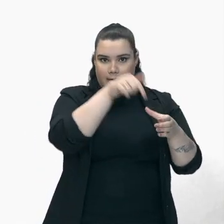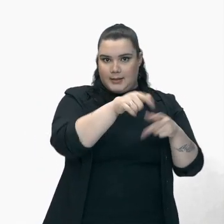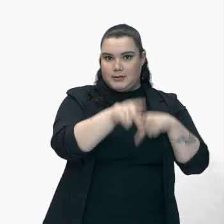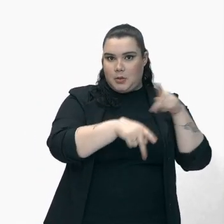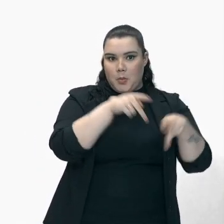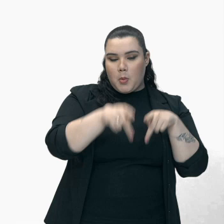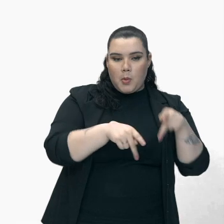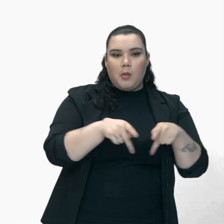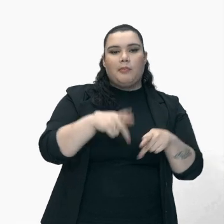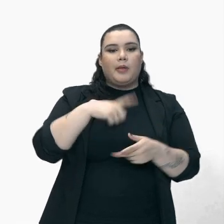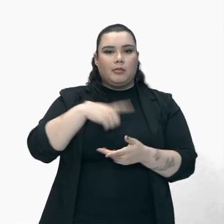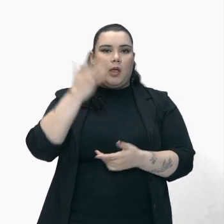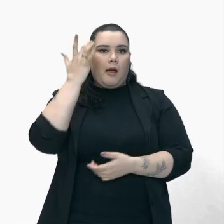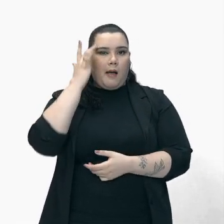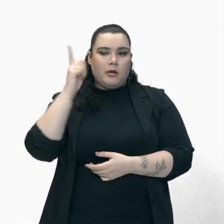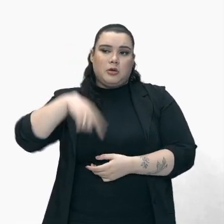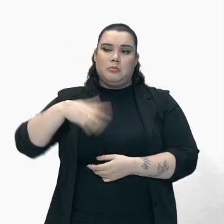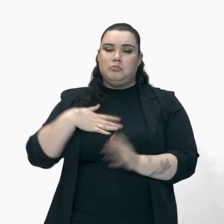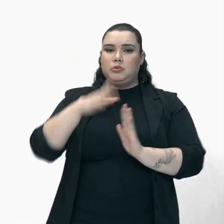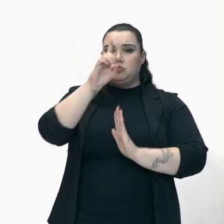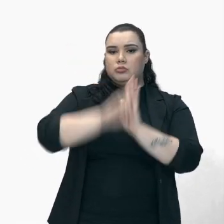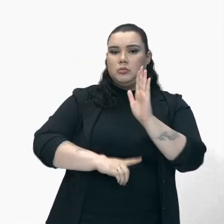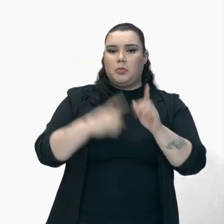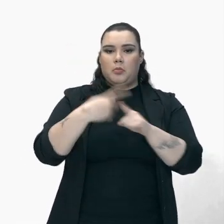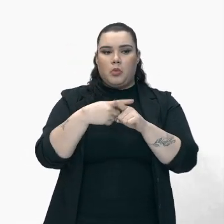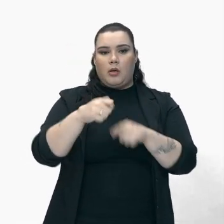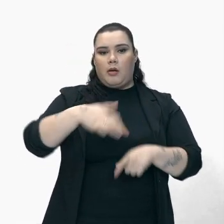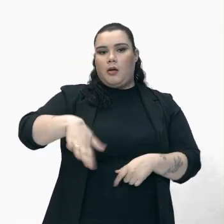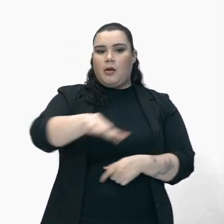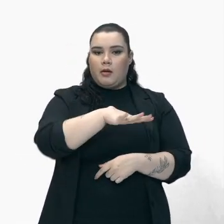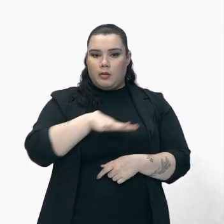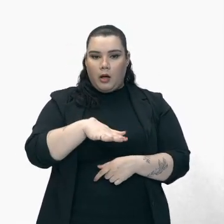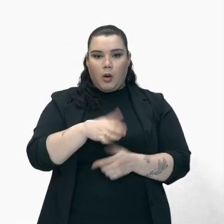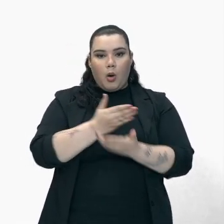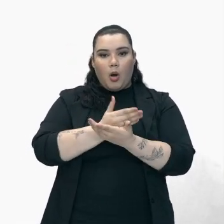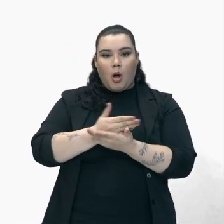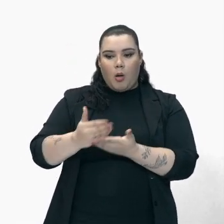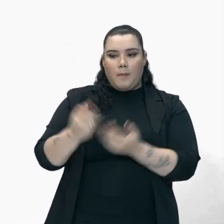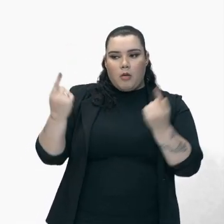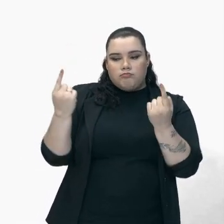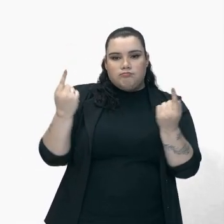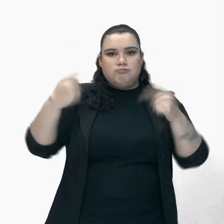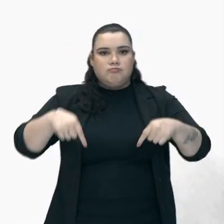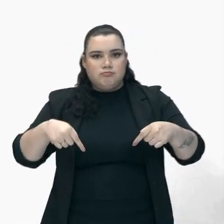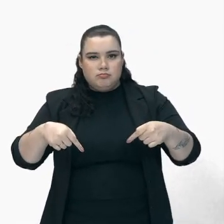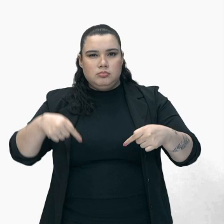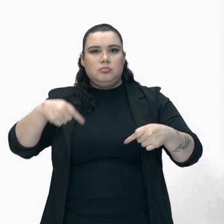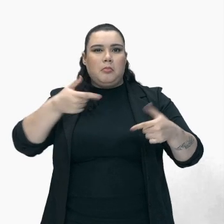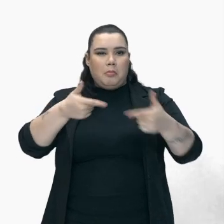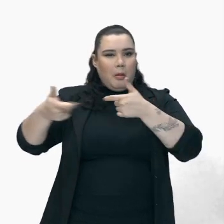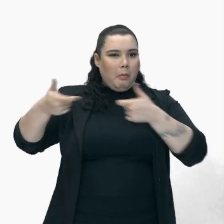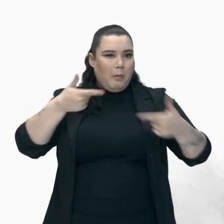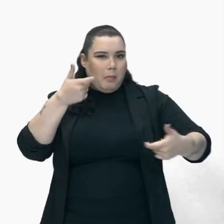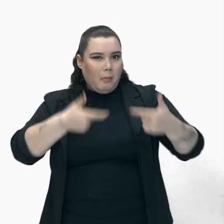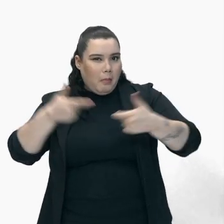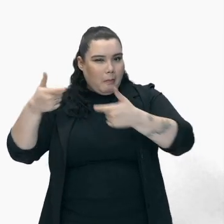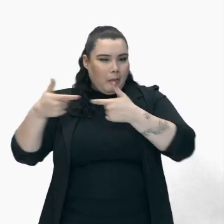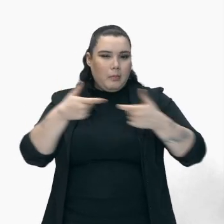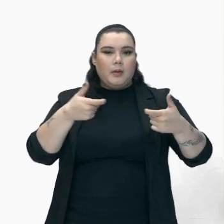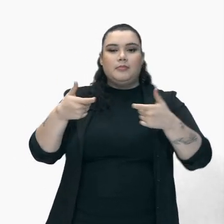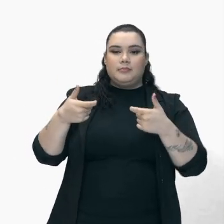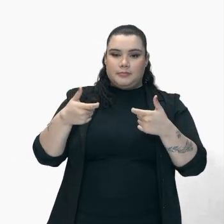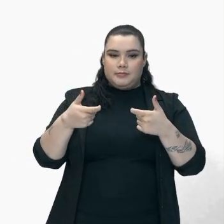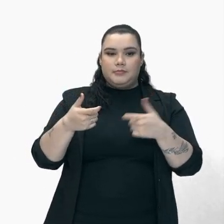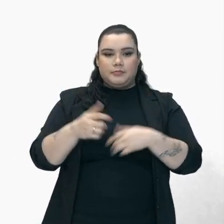Perdão Que julgavam Ter direito exclusivo Sobre as áreas Combatiam Os forasteiros Chamando-os De emboabas